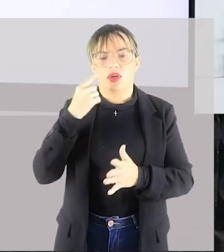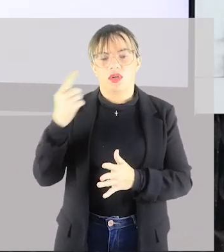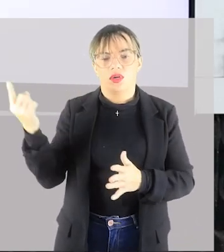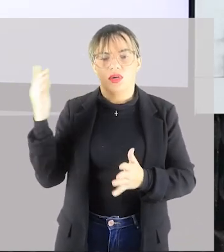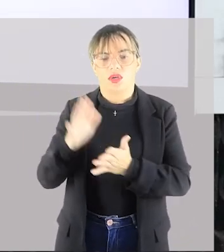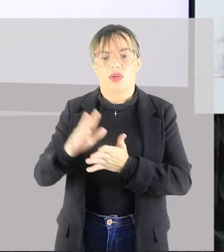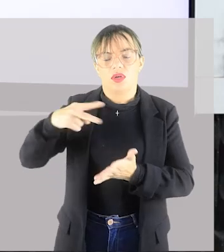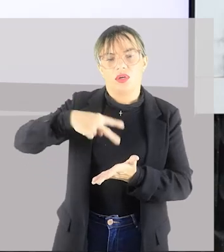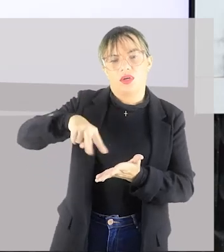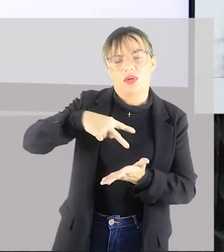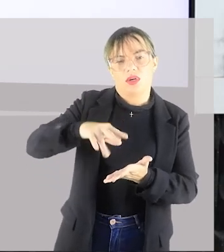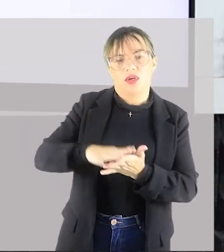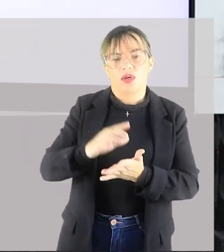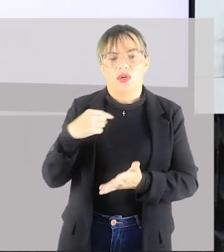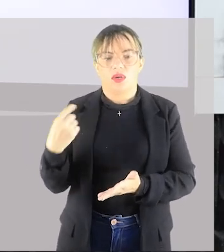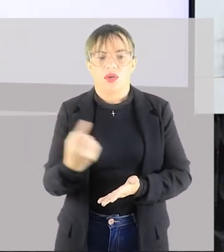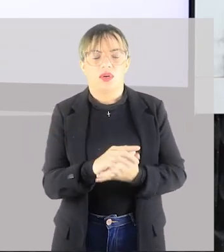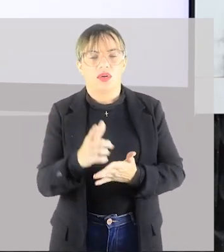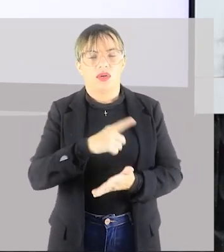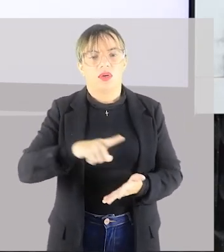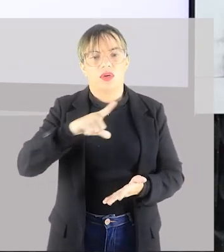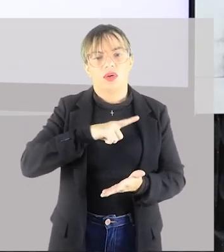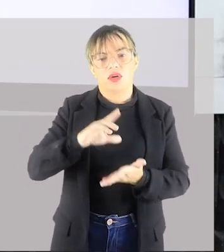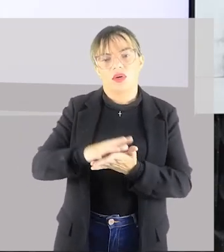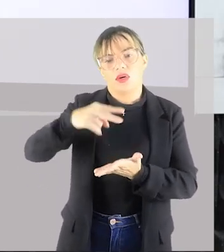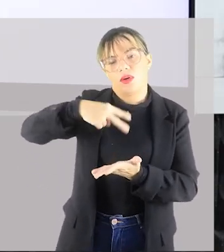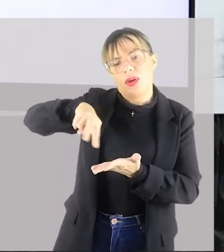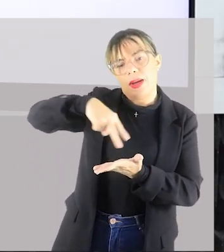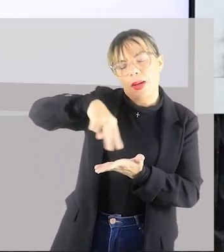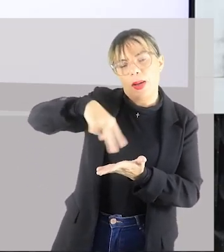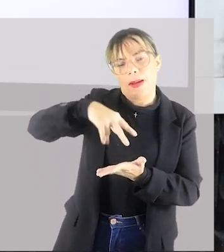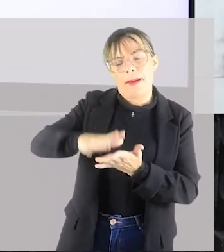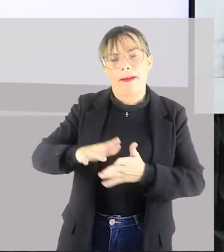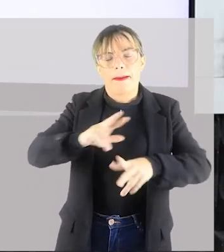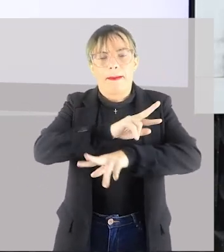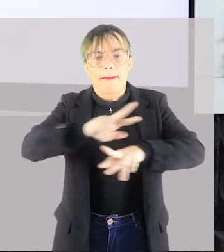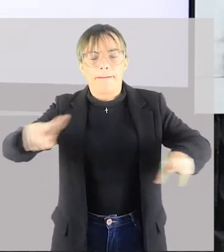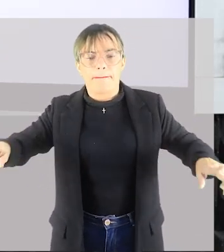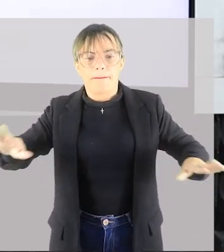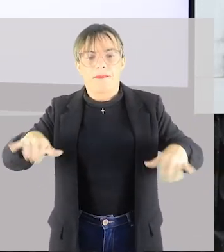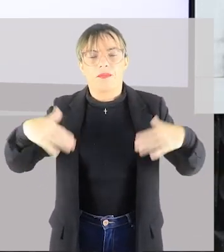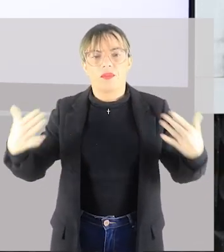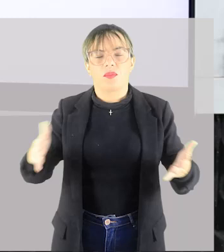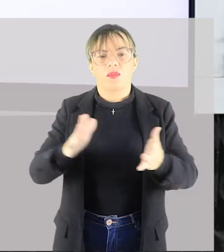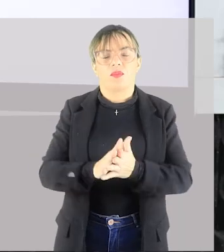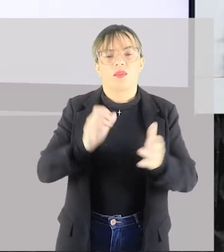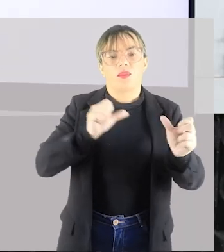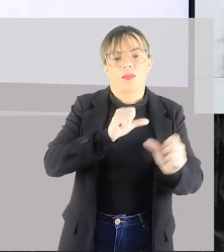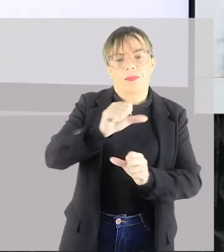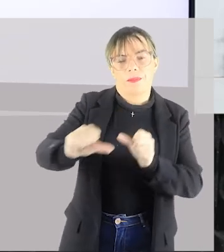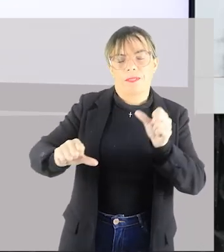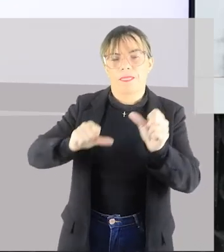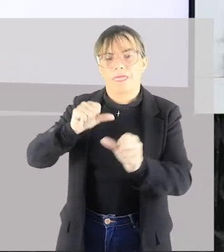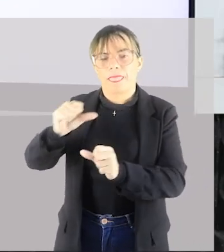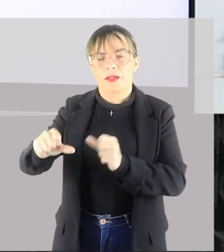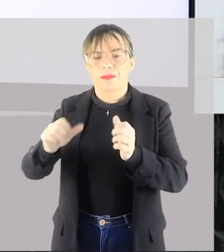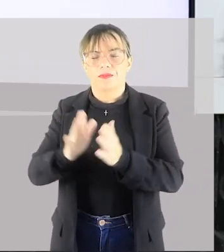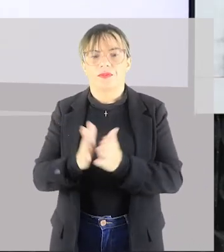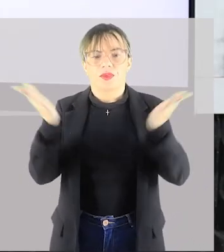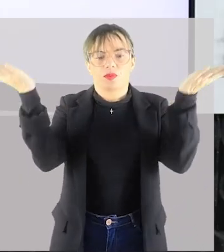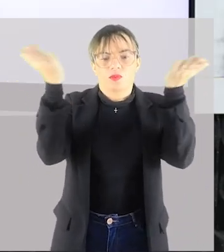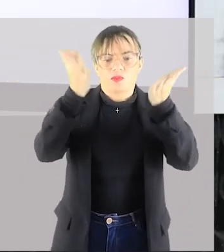produtos. Por isso que nós temos várias danças que muitas das vezes deturpam corpo